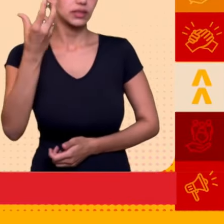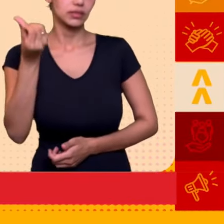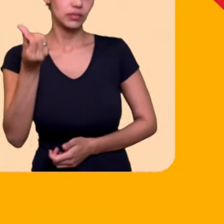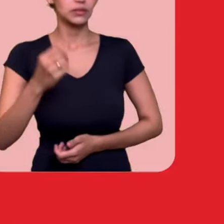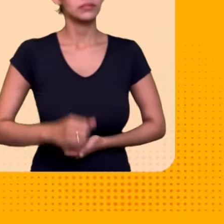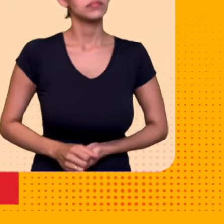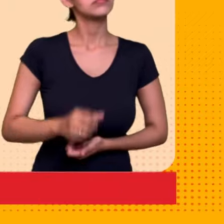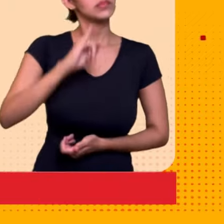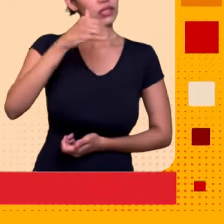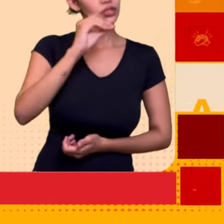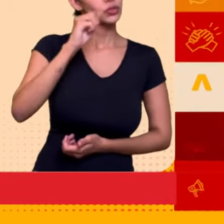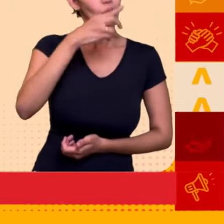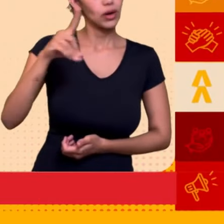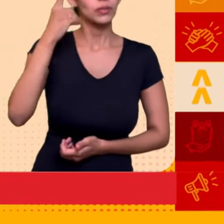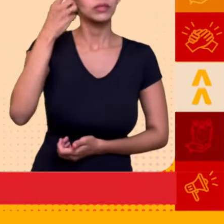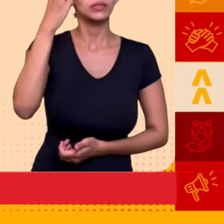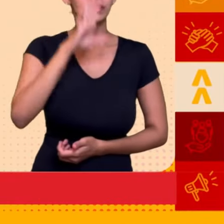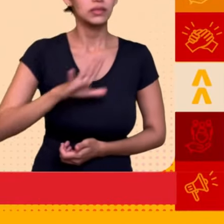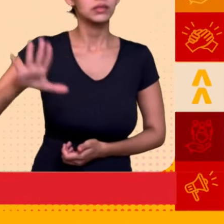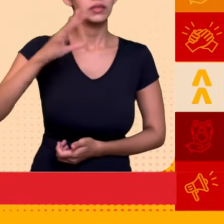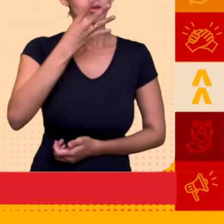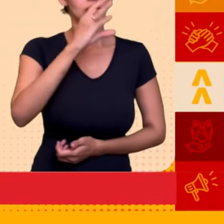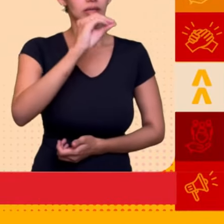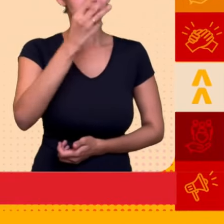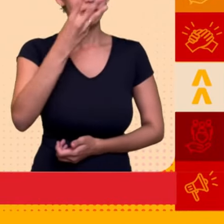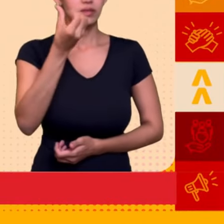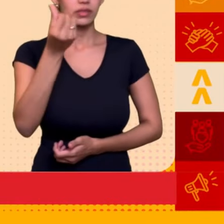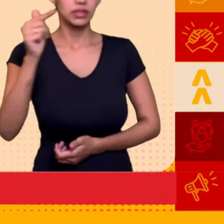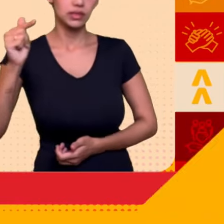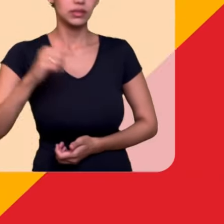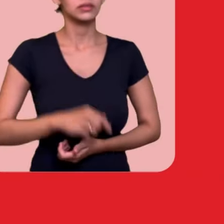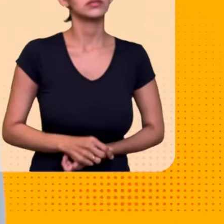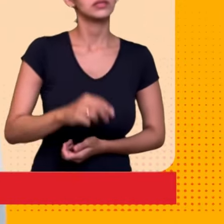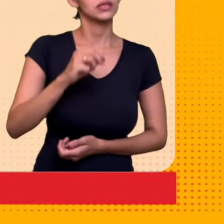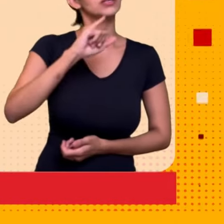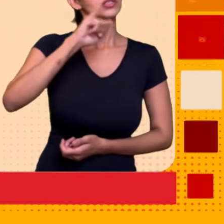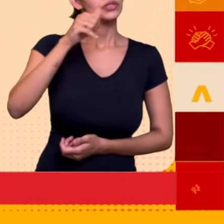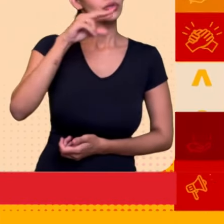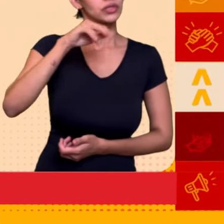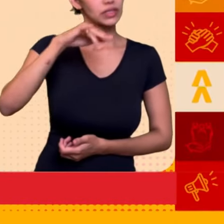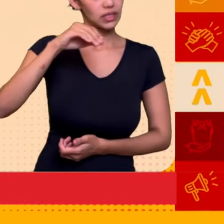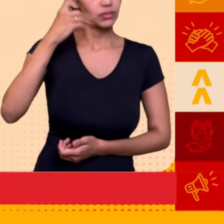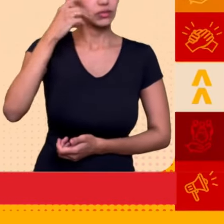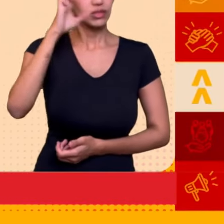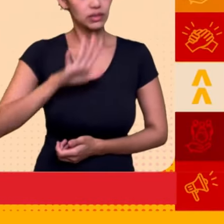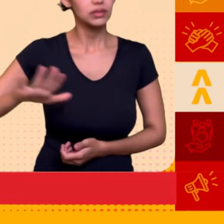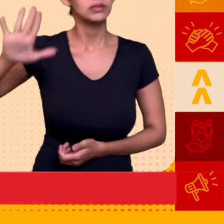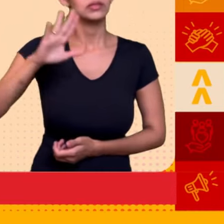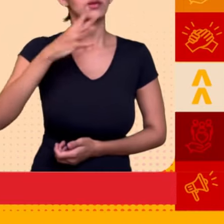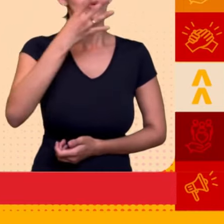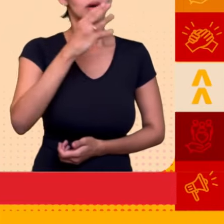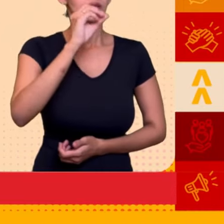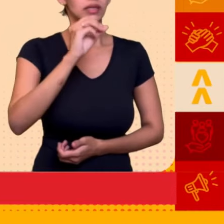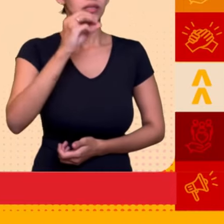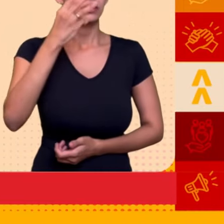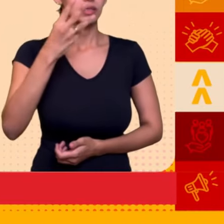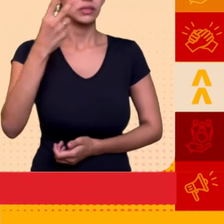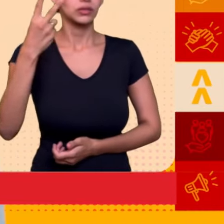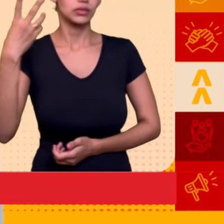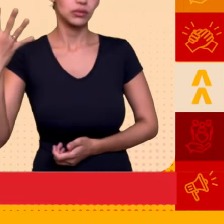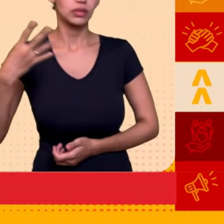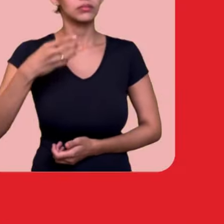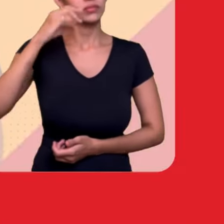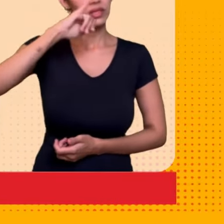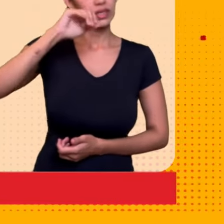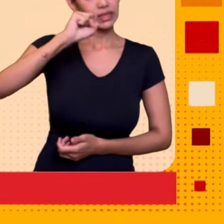-1-3-6. João Poucas e Boas, deputado estadual, 40-3-6-7. Jusceli Estevam, deputado estadual, 40-2